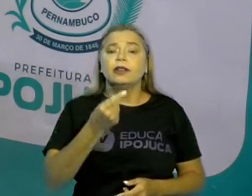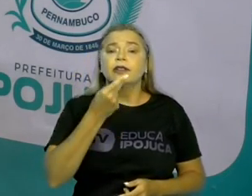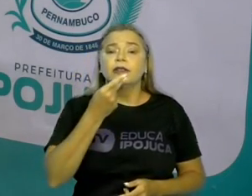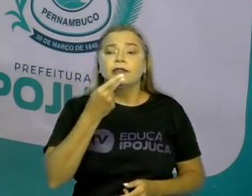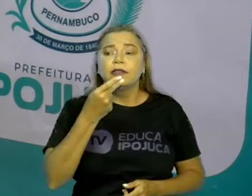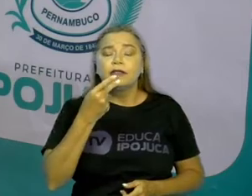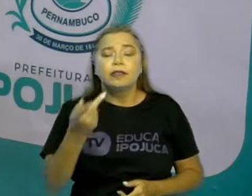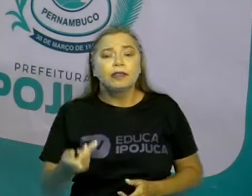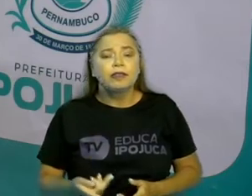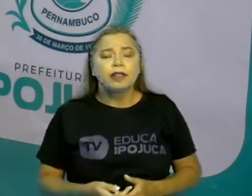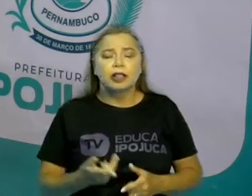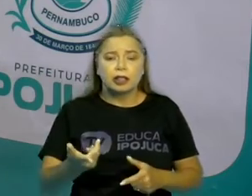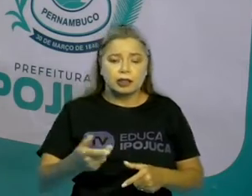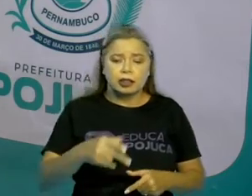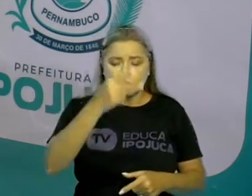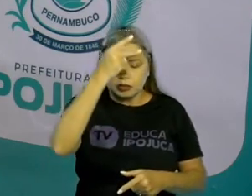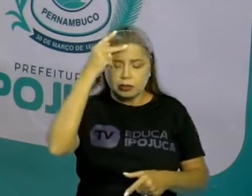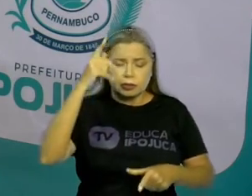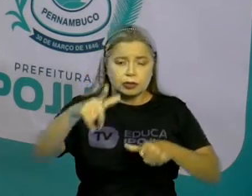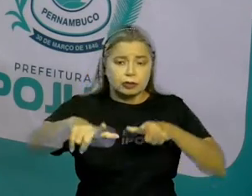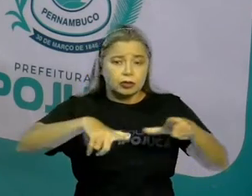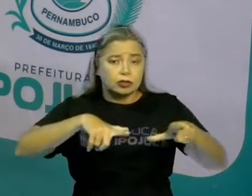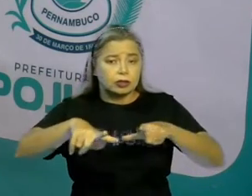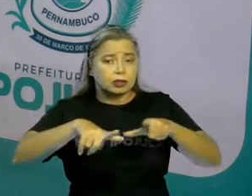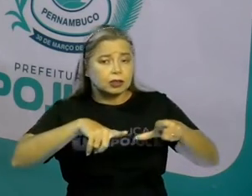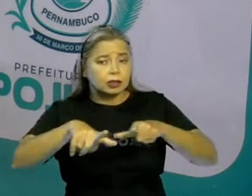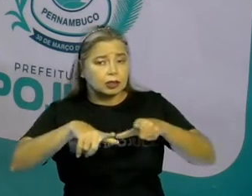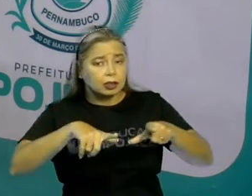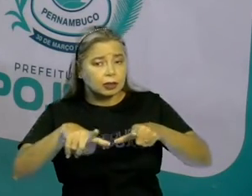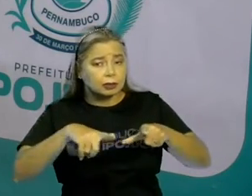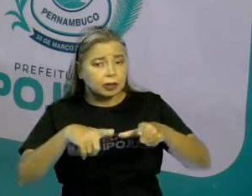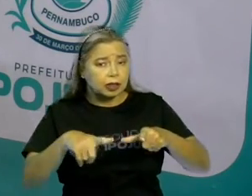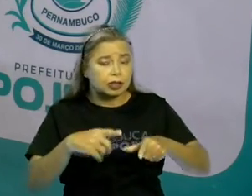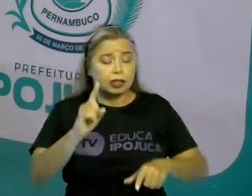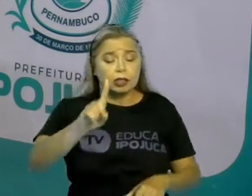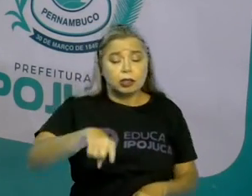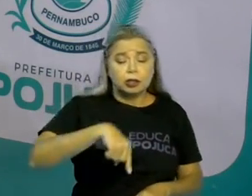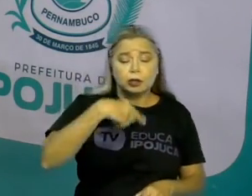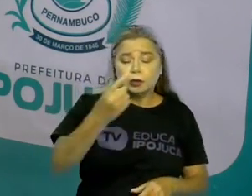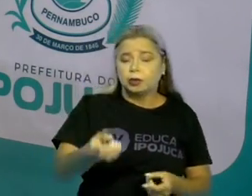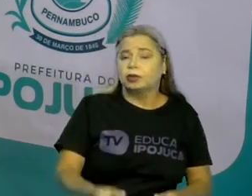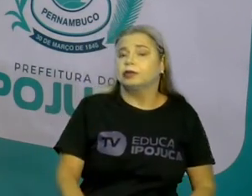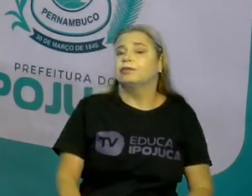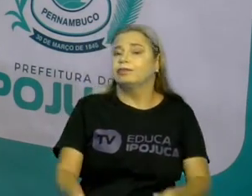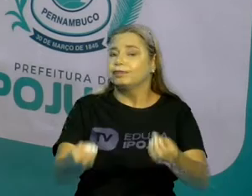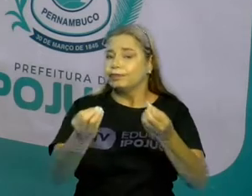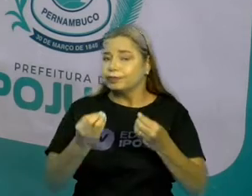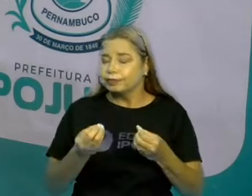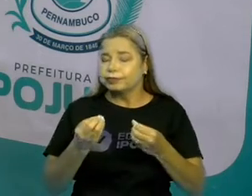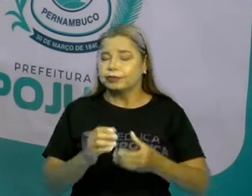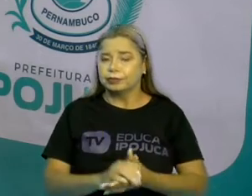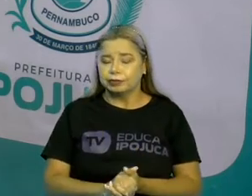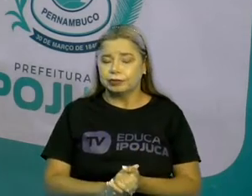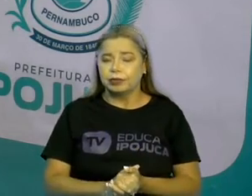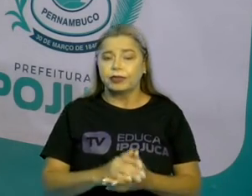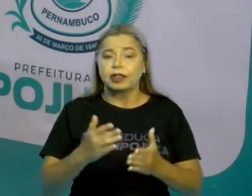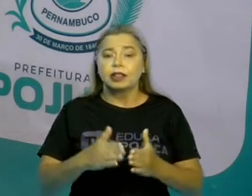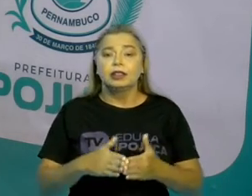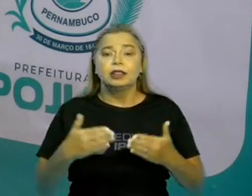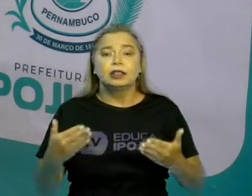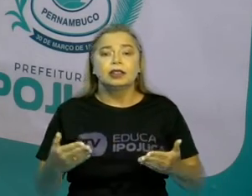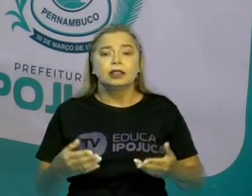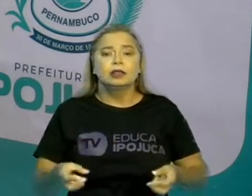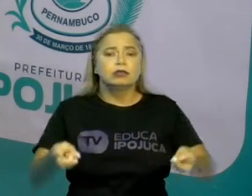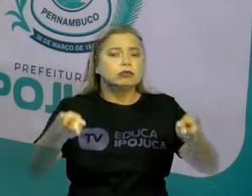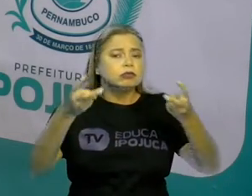aquele que tem direito aos frutos desse trabalho. Então, observem que essa xilogravura, ela tem